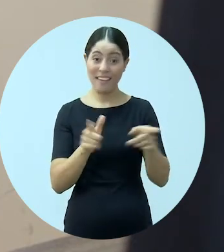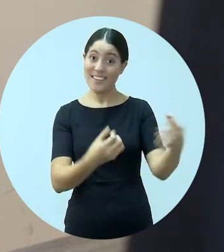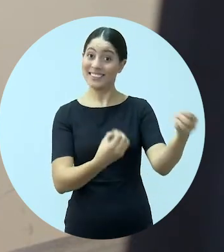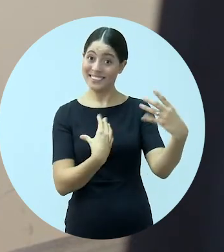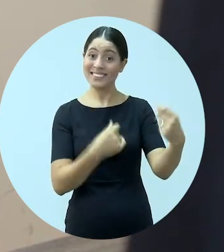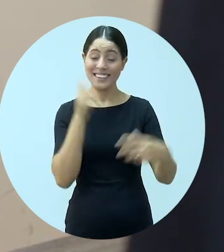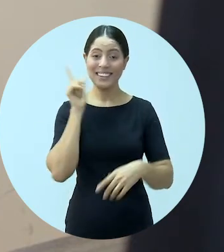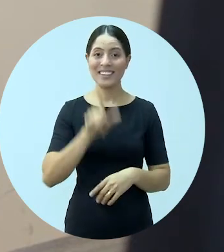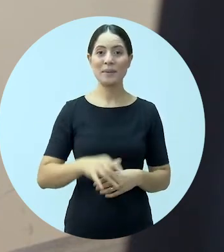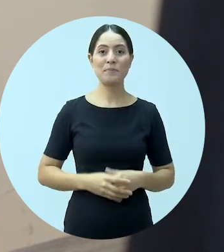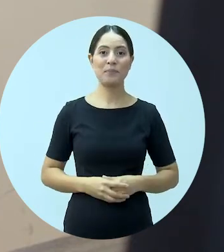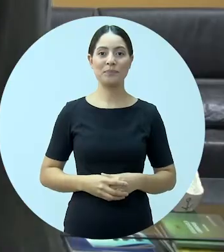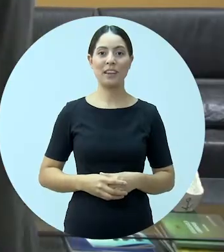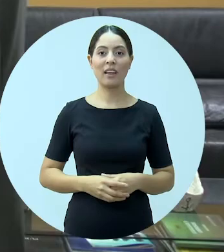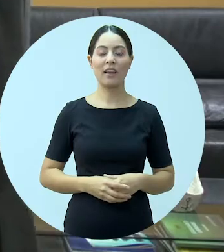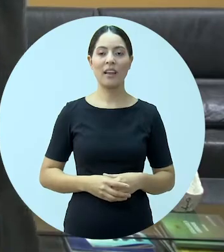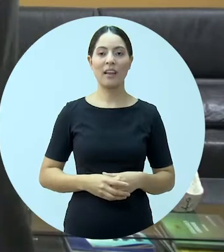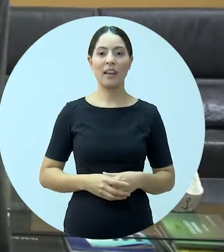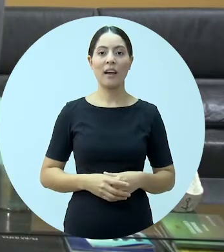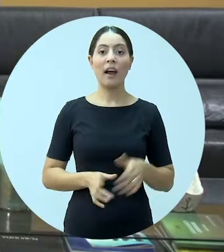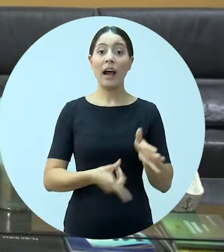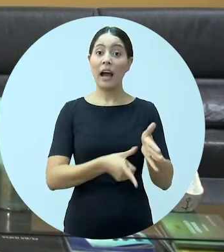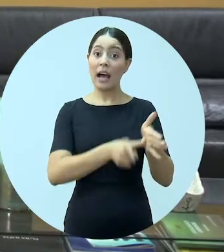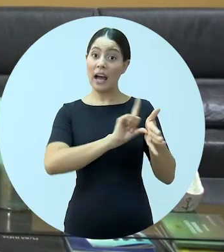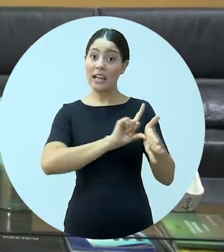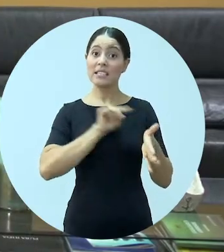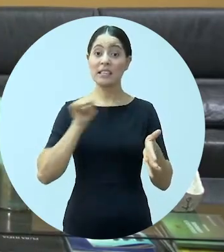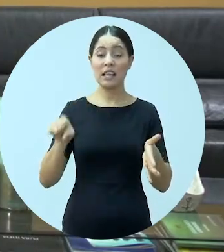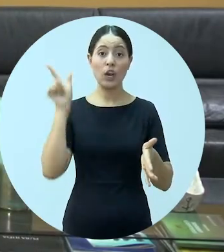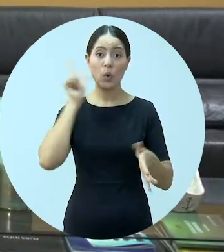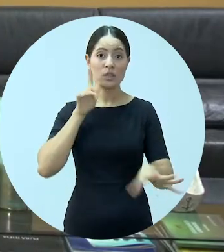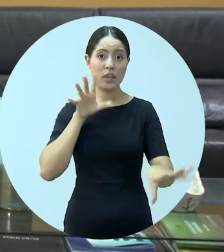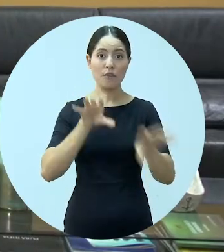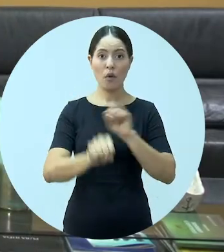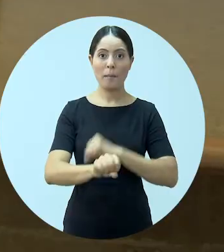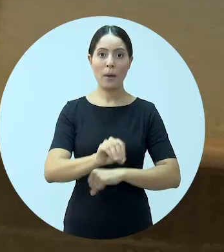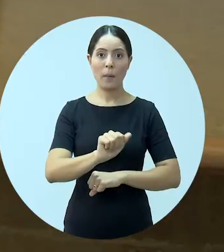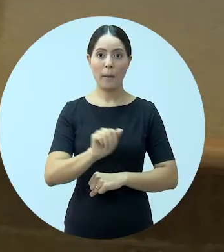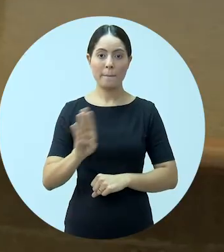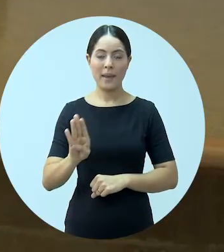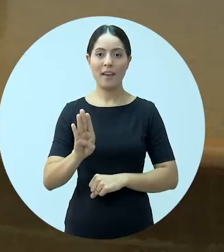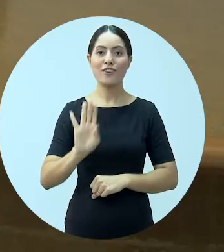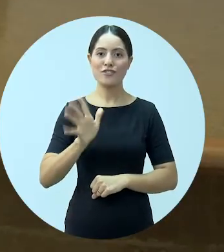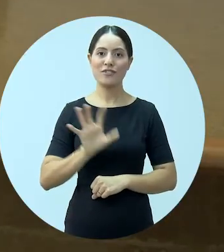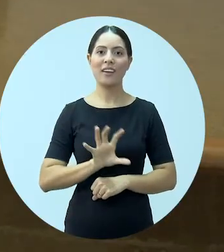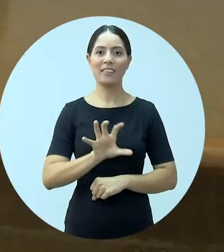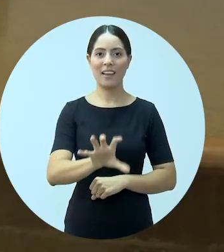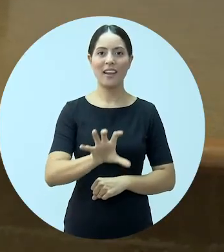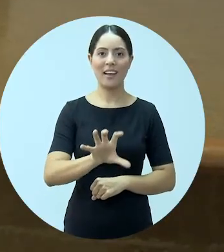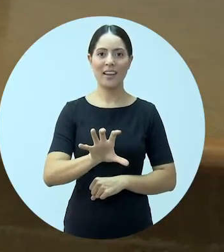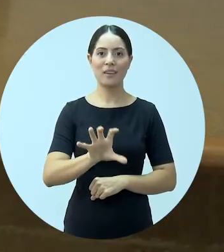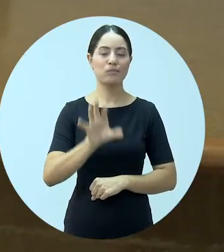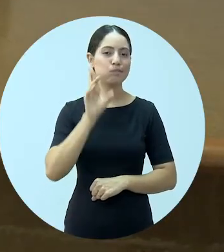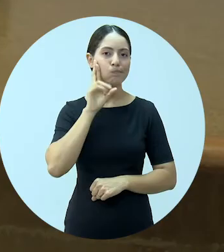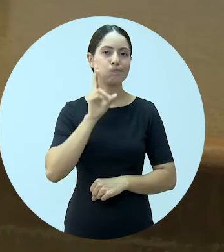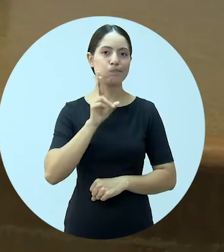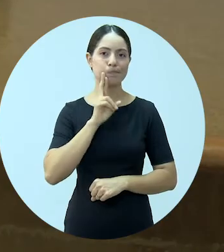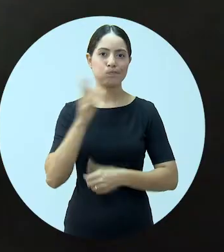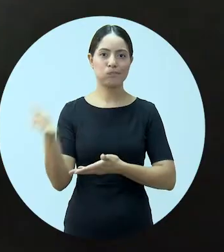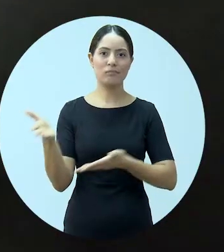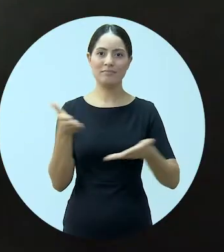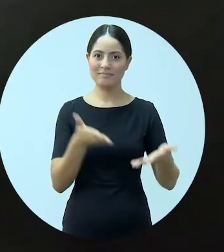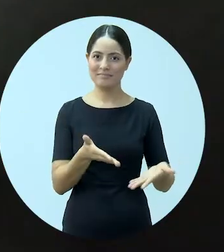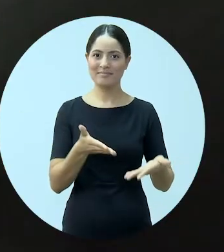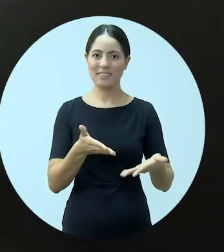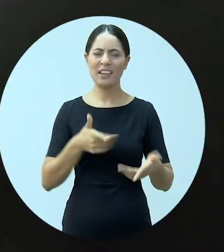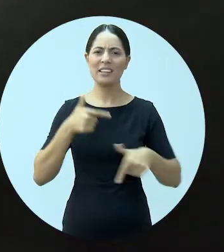passar por lição de vida para outro. Antes mesmo de se tornar advogado, Leonardo foi acolhido pela seccional Rondônia. O